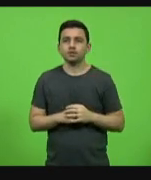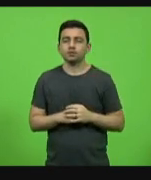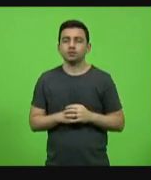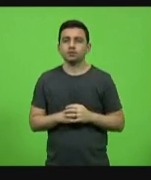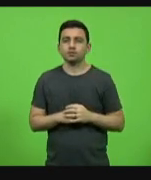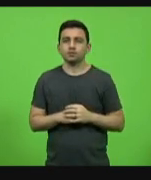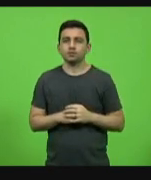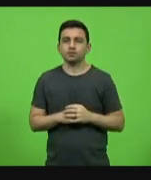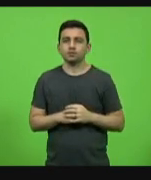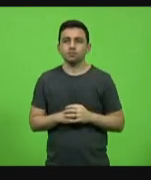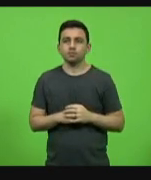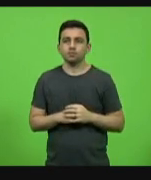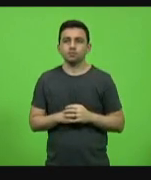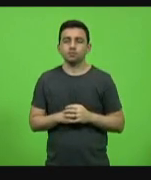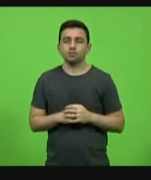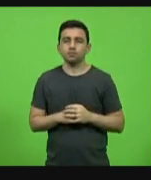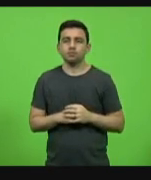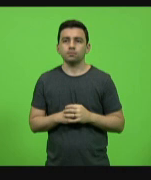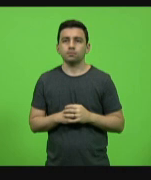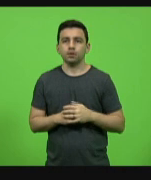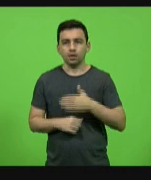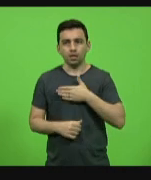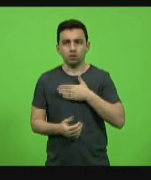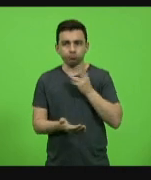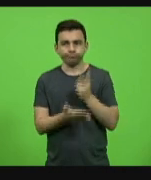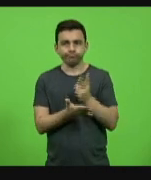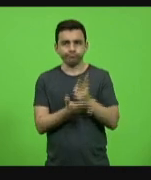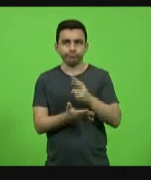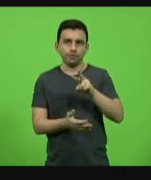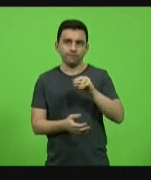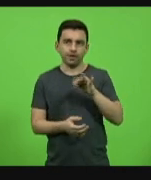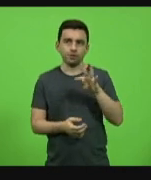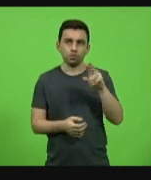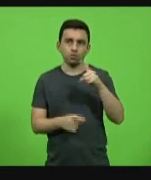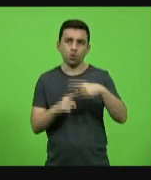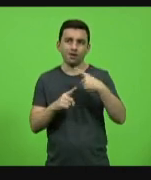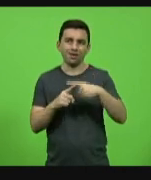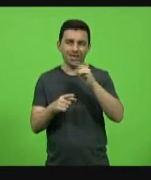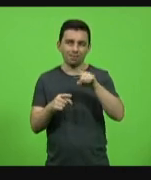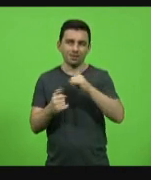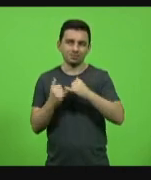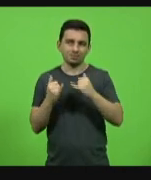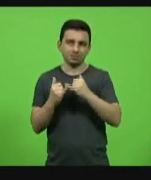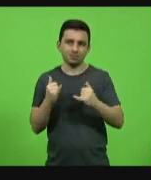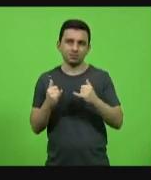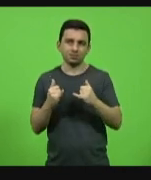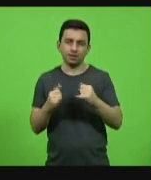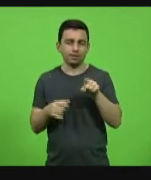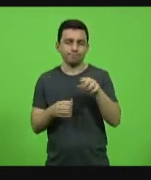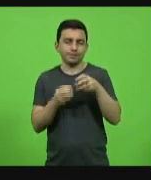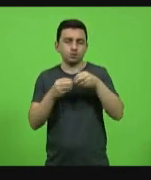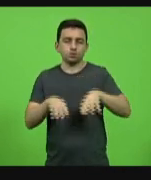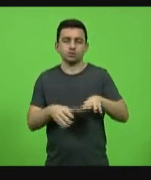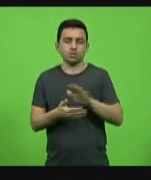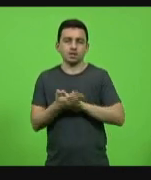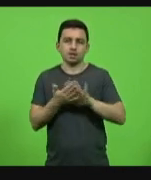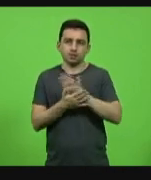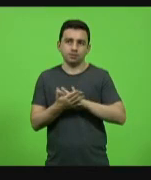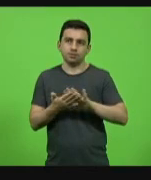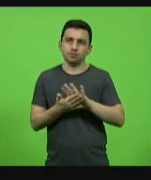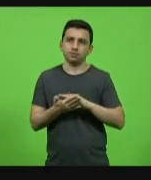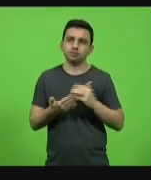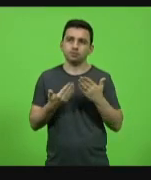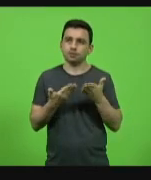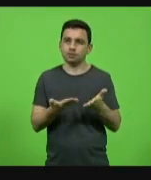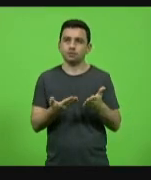a manutenção do veto porque é parcial, justamente. Ele não prejudica a matéria em si propriamente